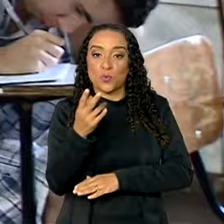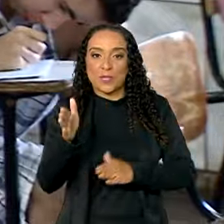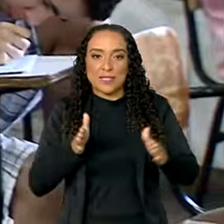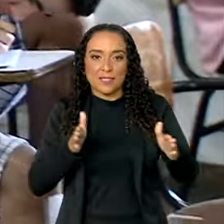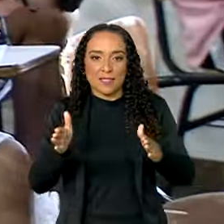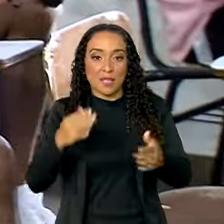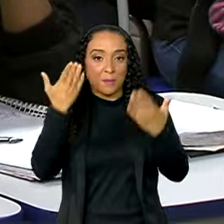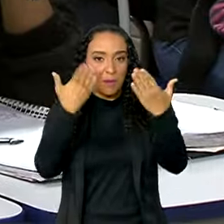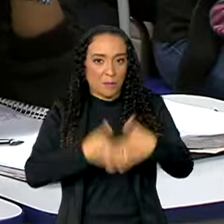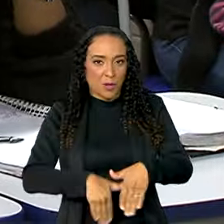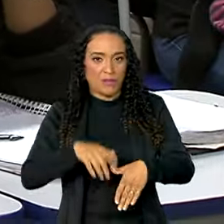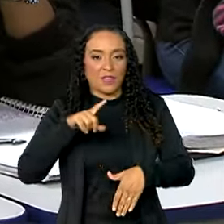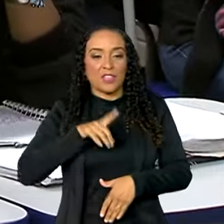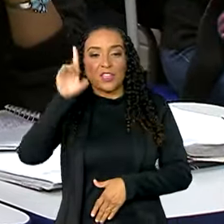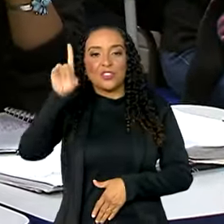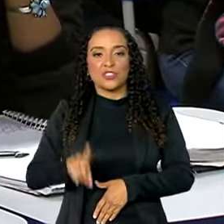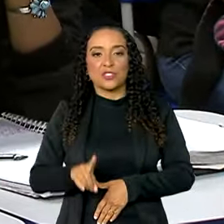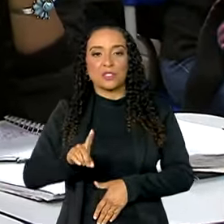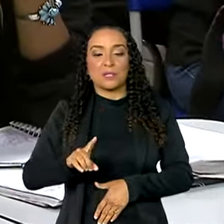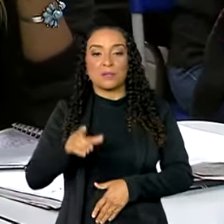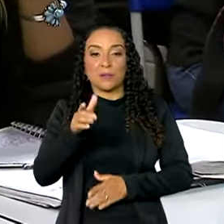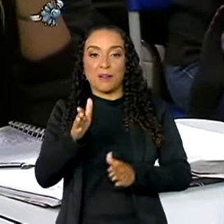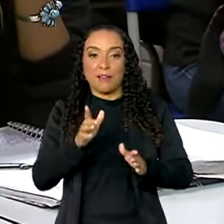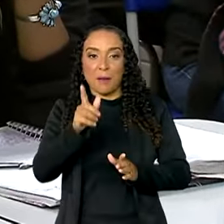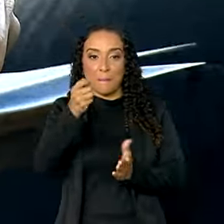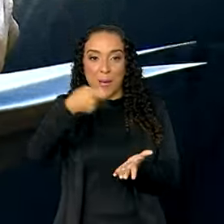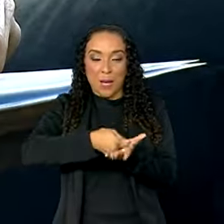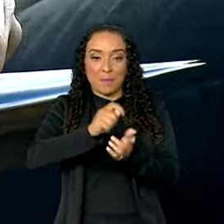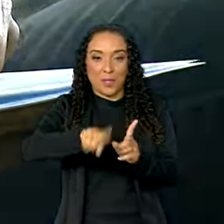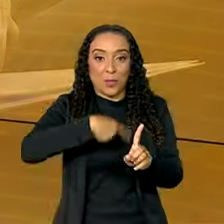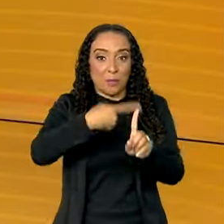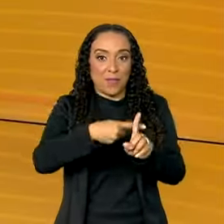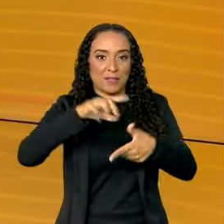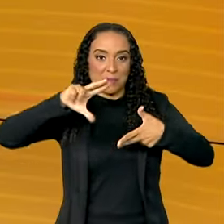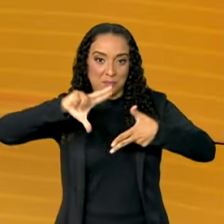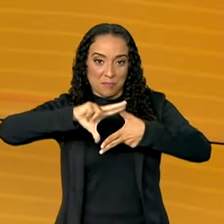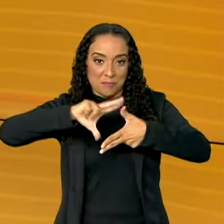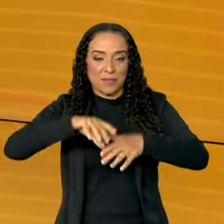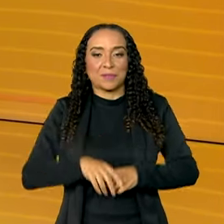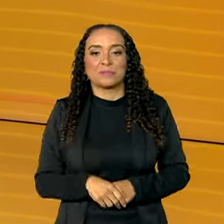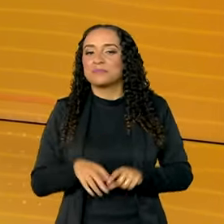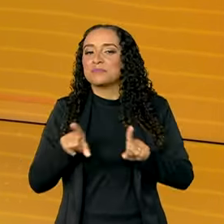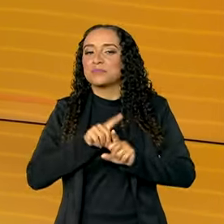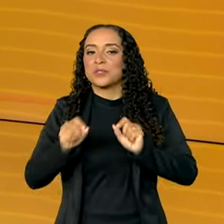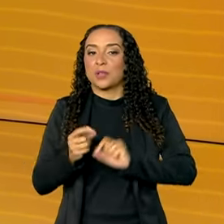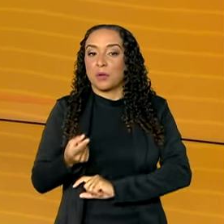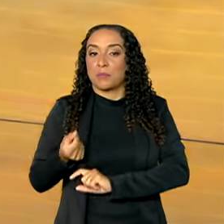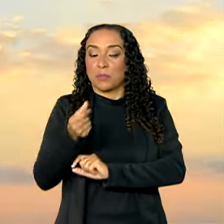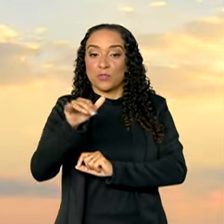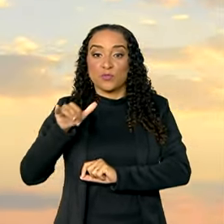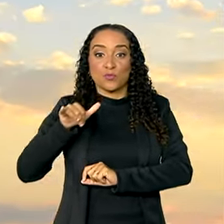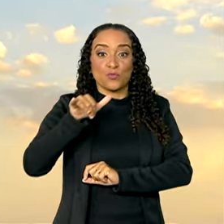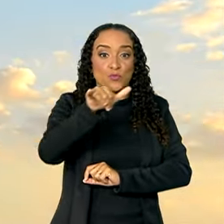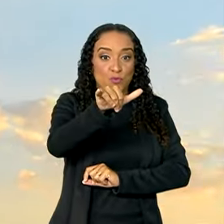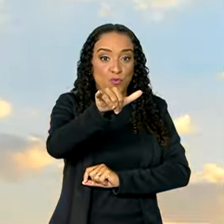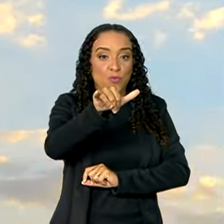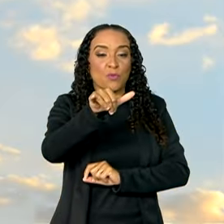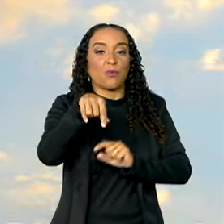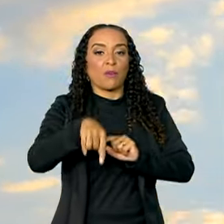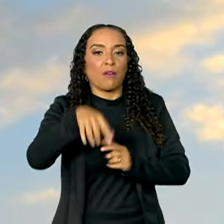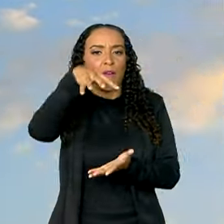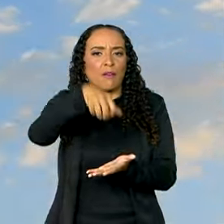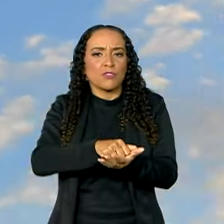duas etapas da prova terão direito à parcela extra do pé de meia. E veja também, preço das passagens de voos